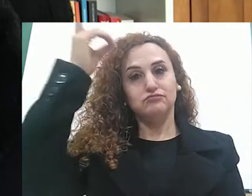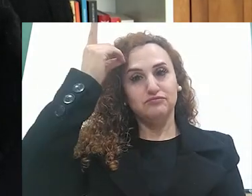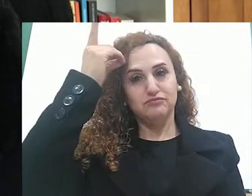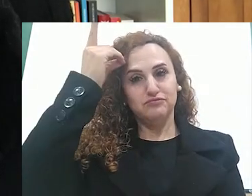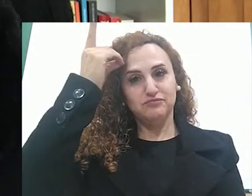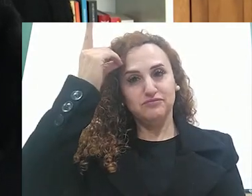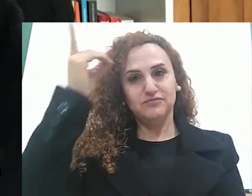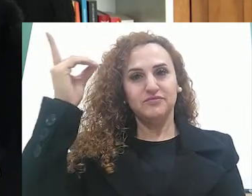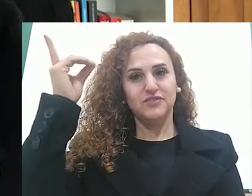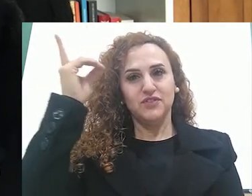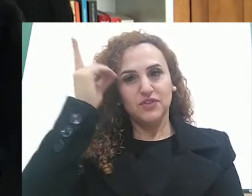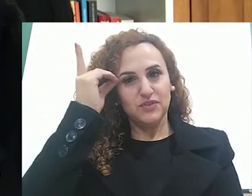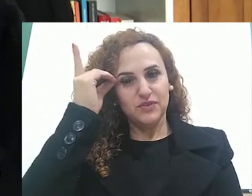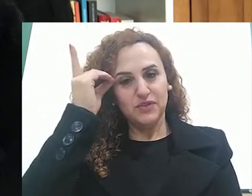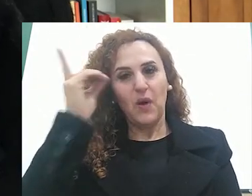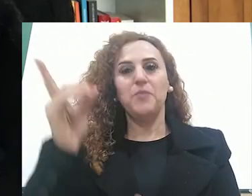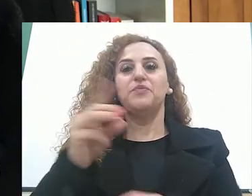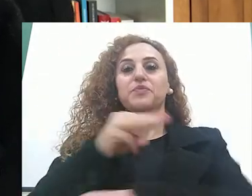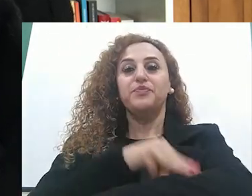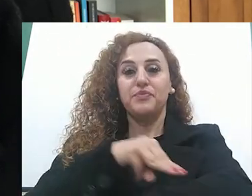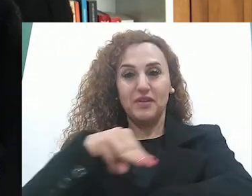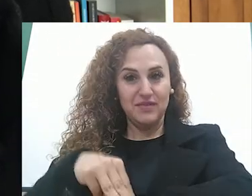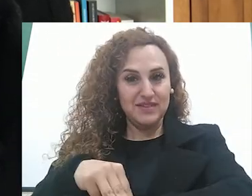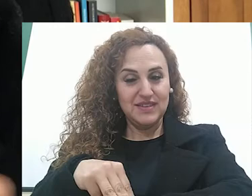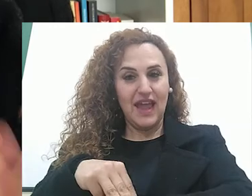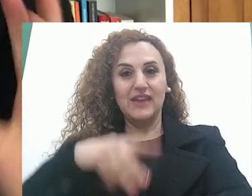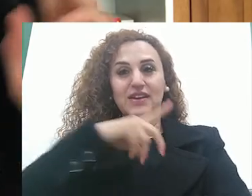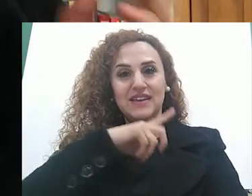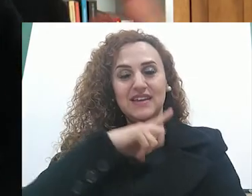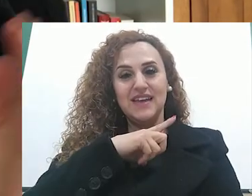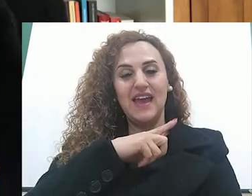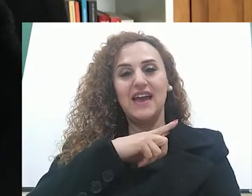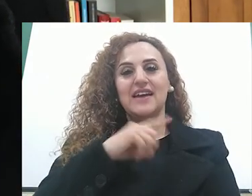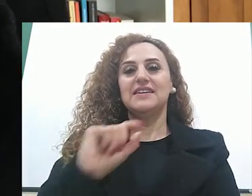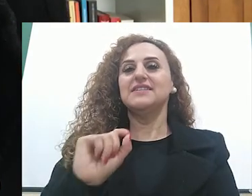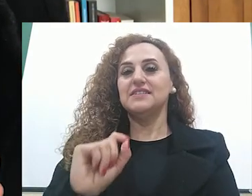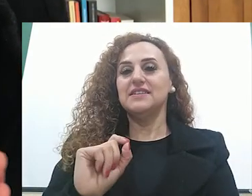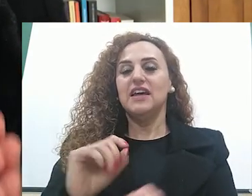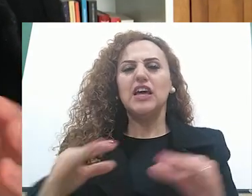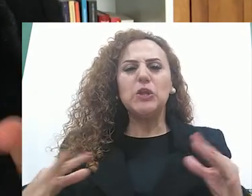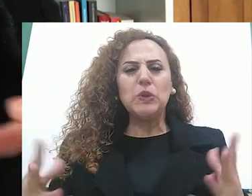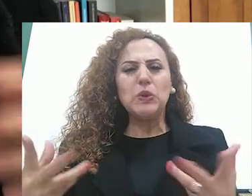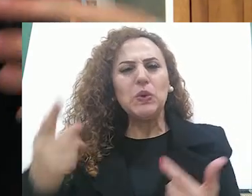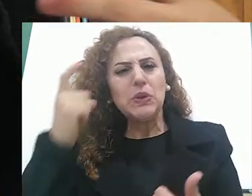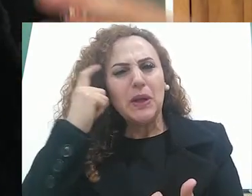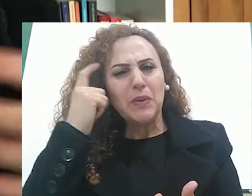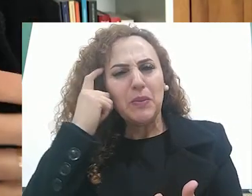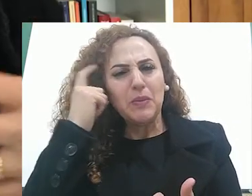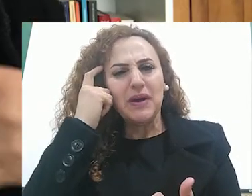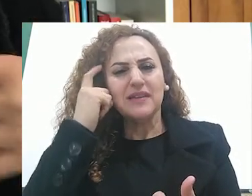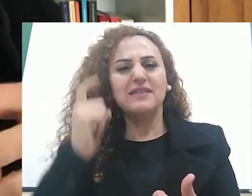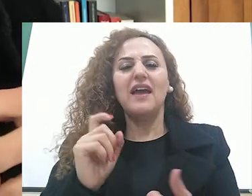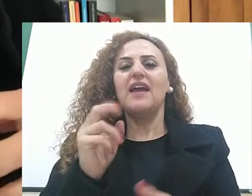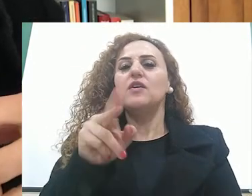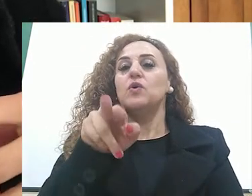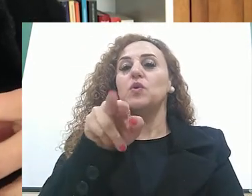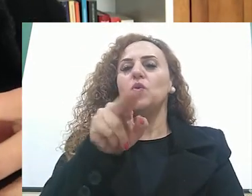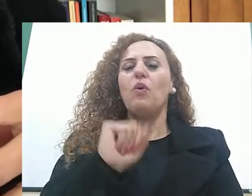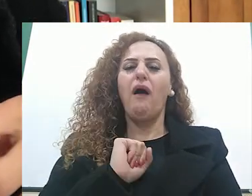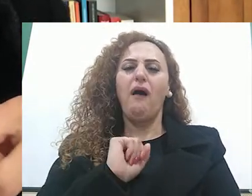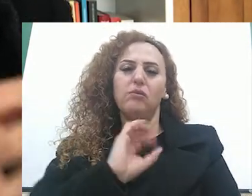o magistério e essa vocação estaria ligada a toda uma ideia de quase um